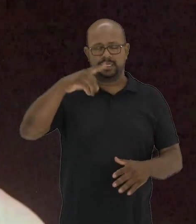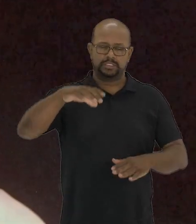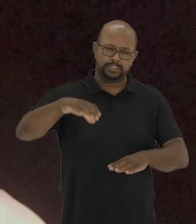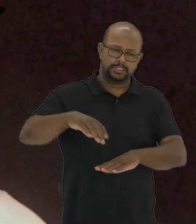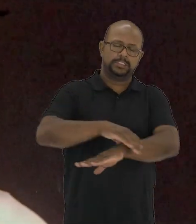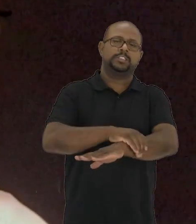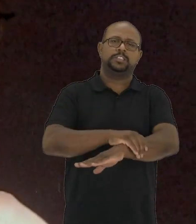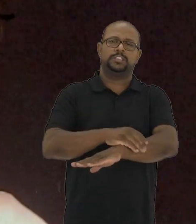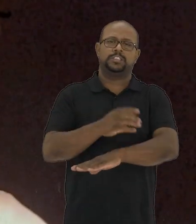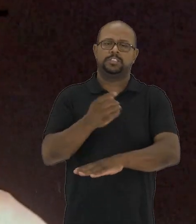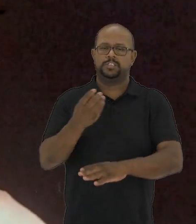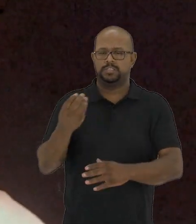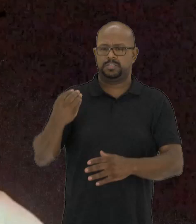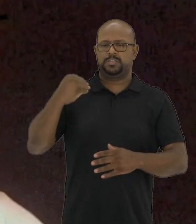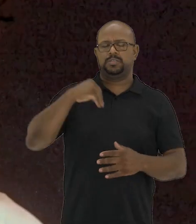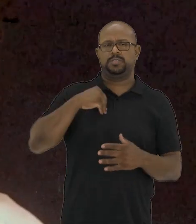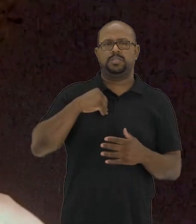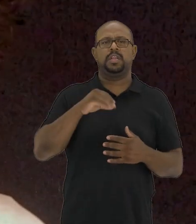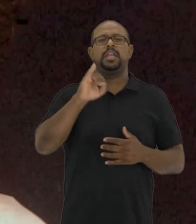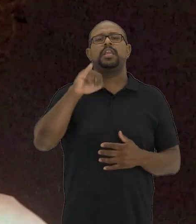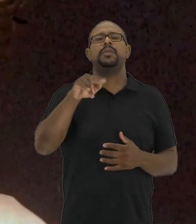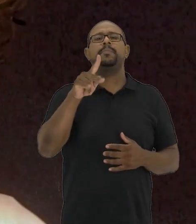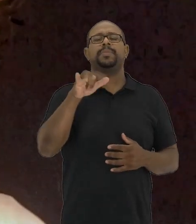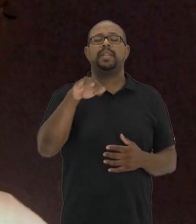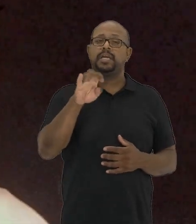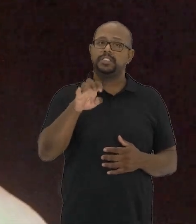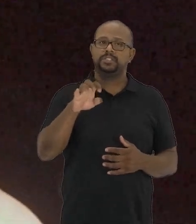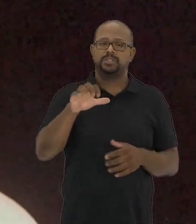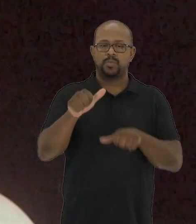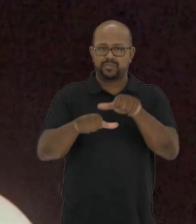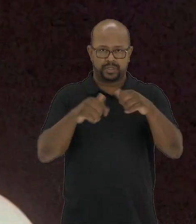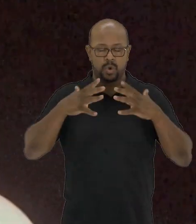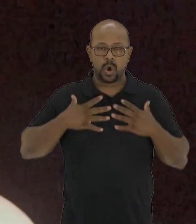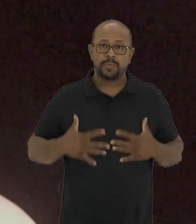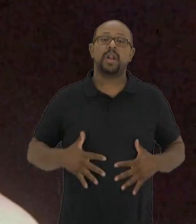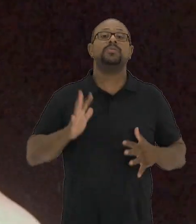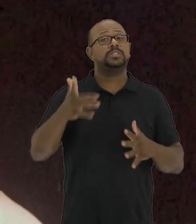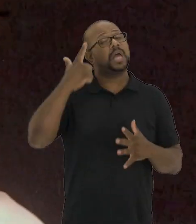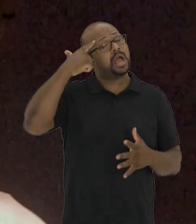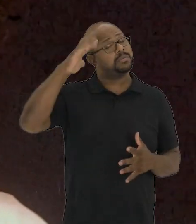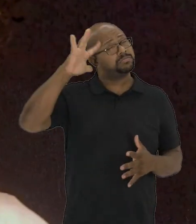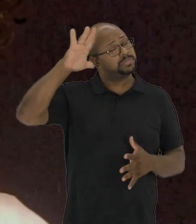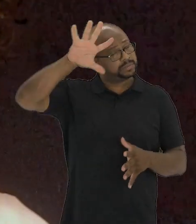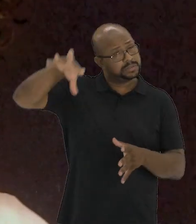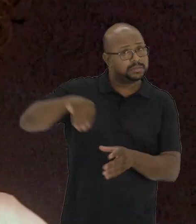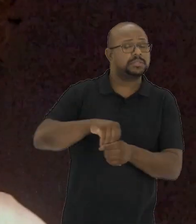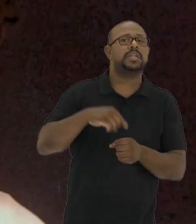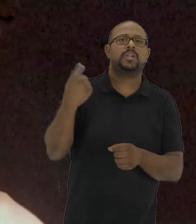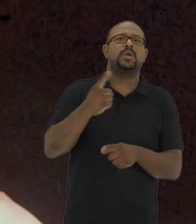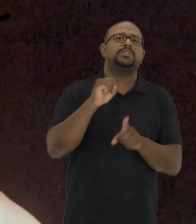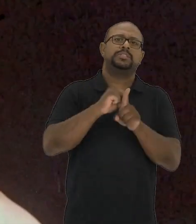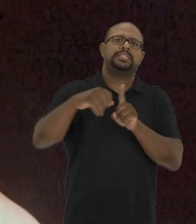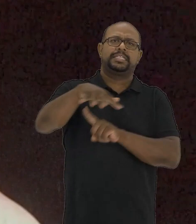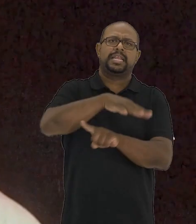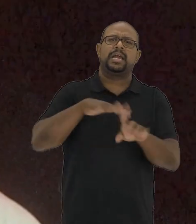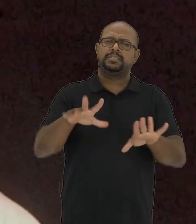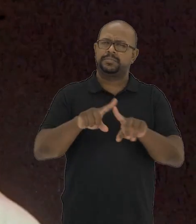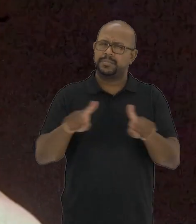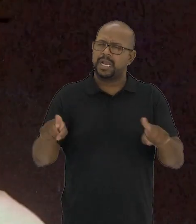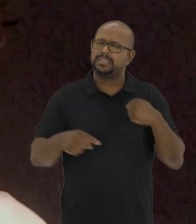as ideias de implante e de modificação corporal já começam a ser consolidadas em nossa sociedade.